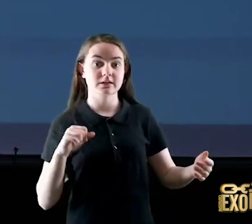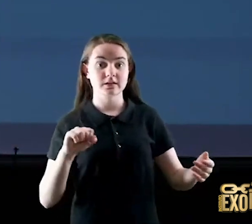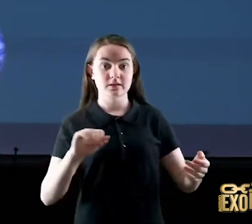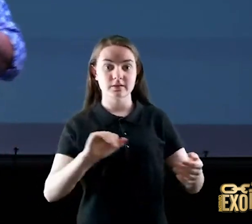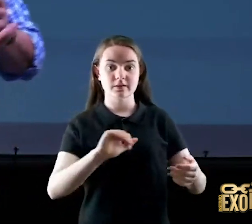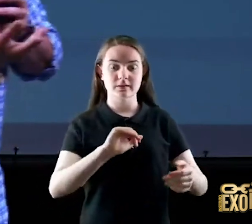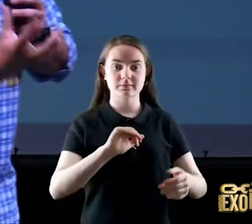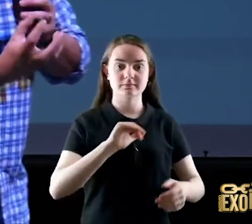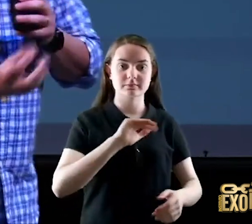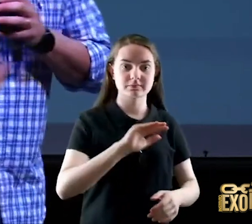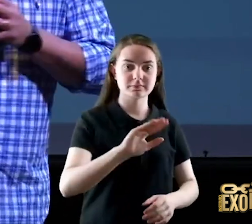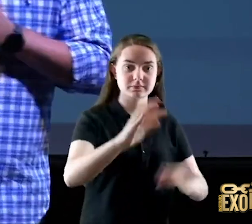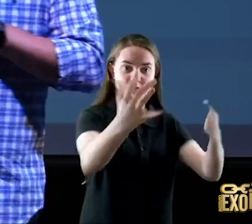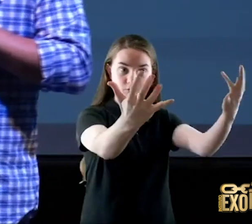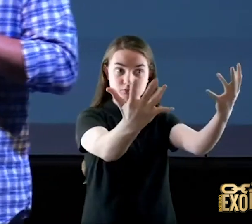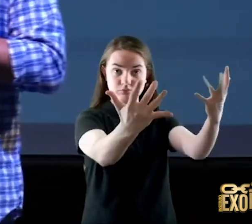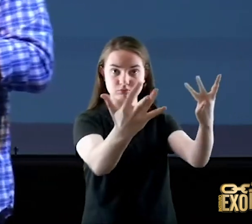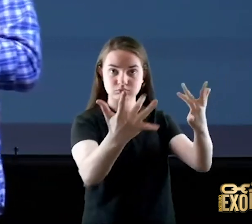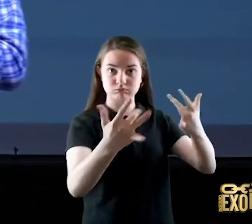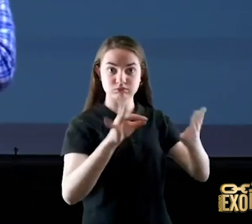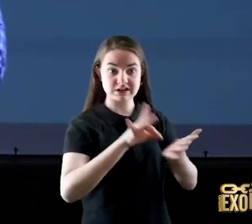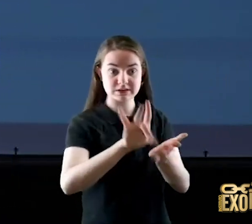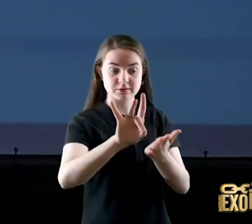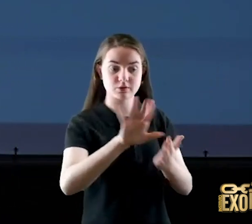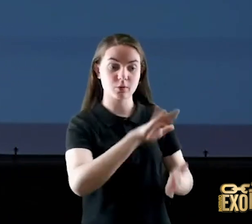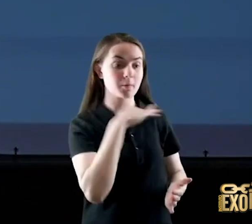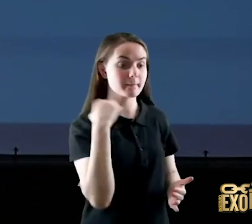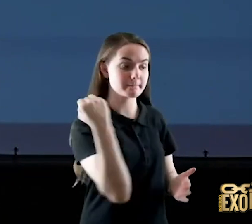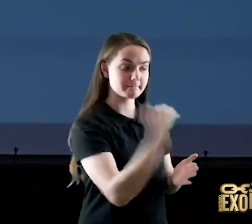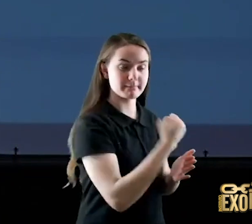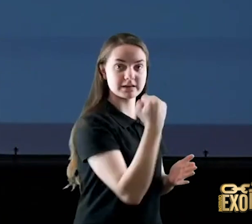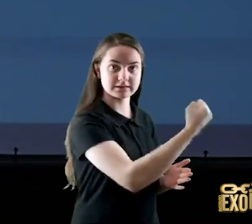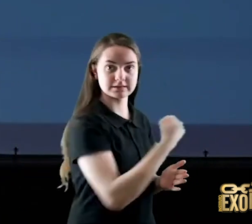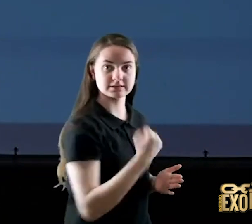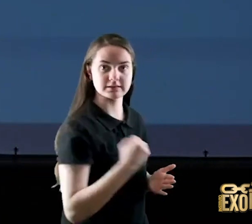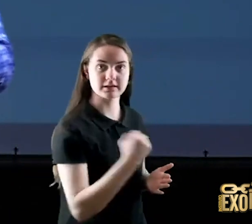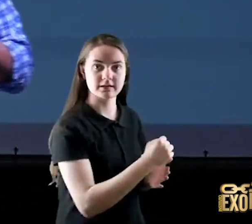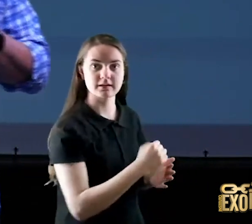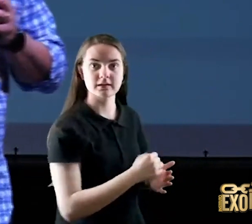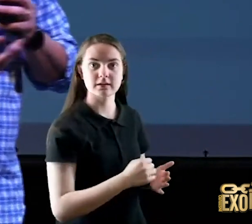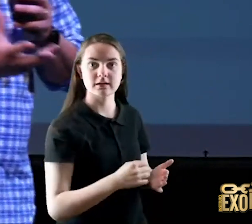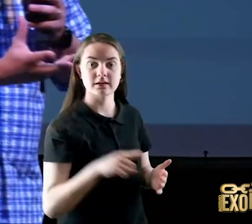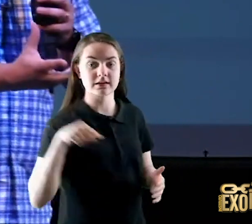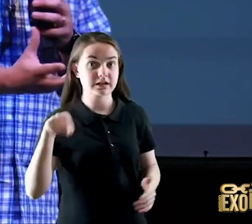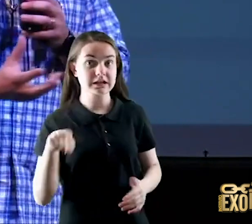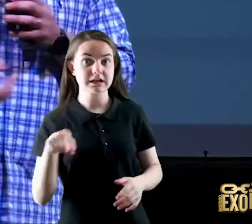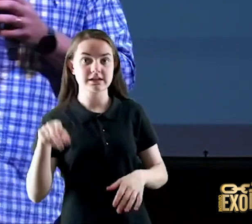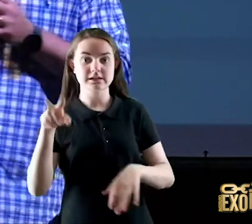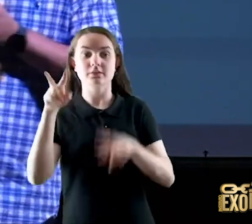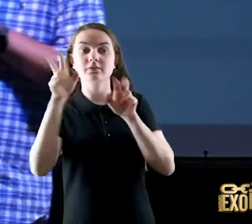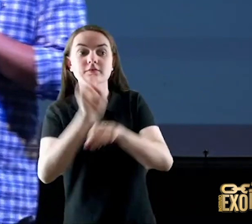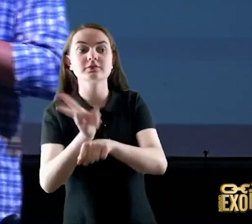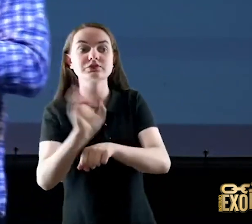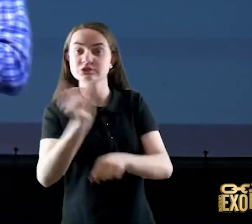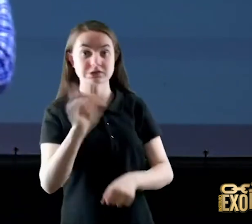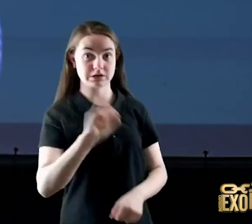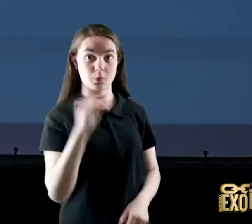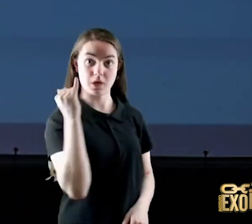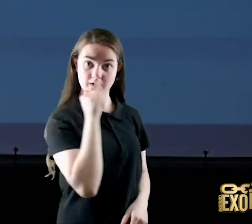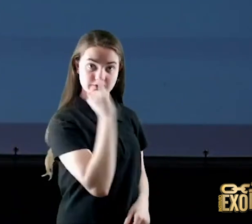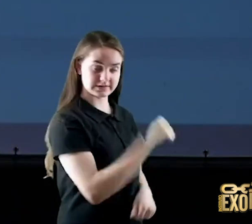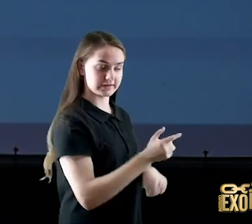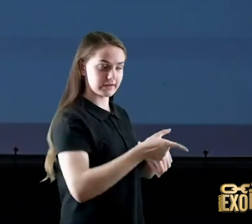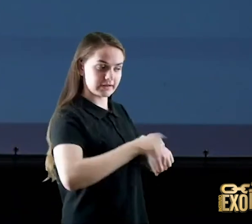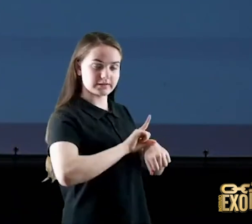povo vai ser responsável existe um crime propriamente militar é um crime de guerra é um crime de abandono de